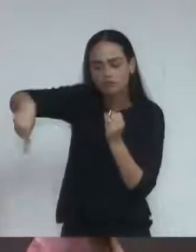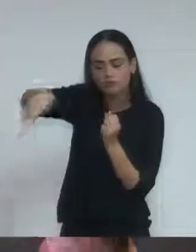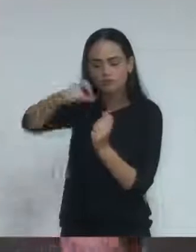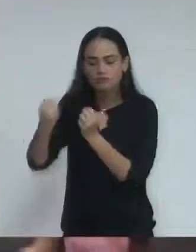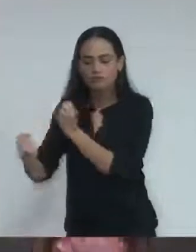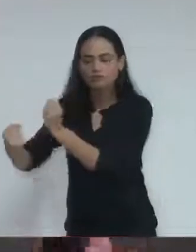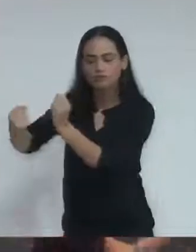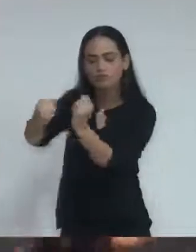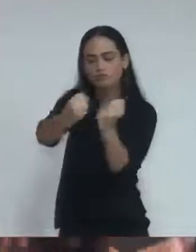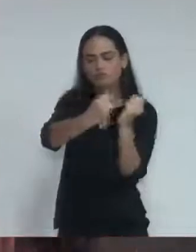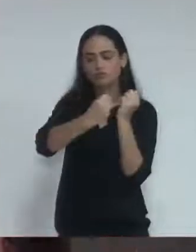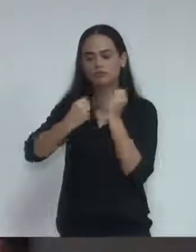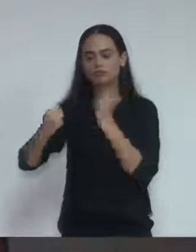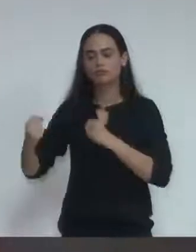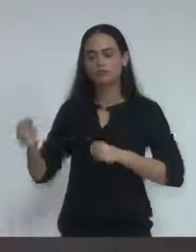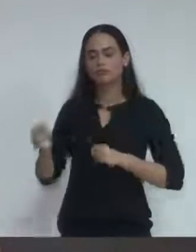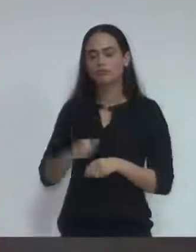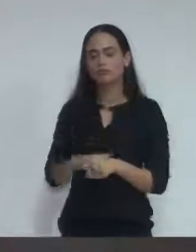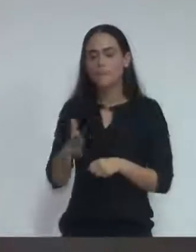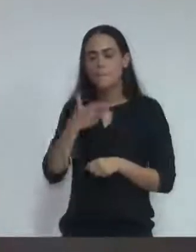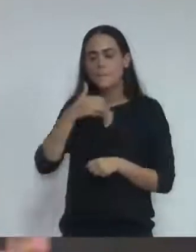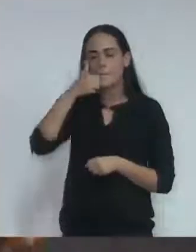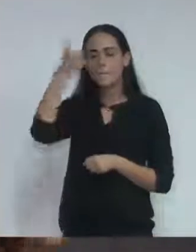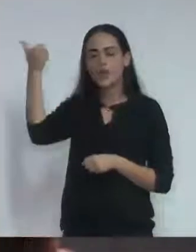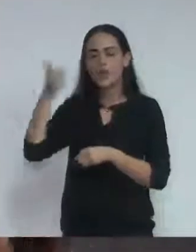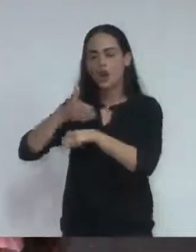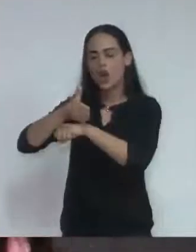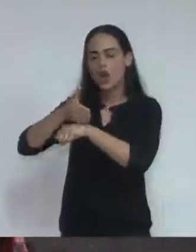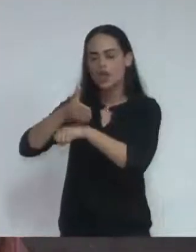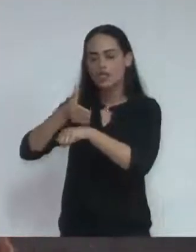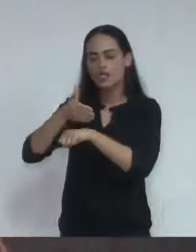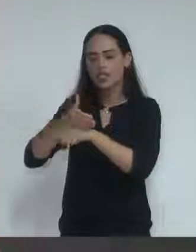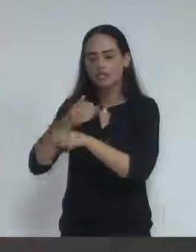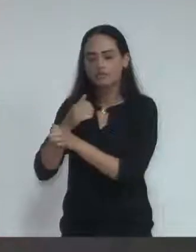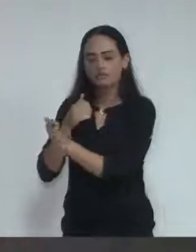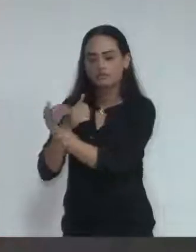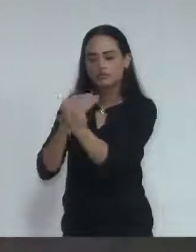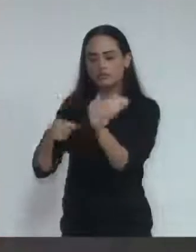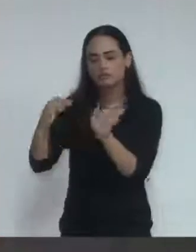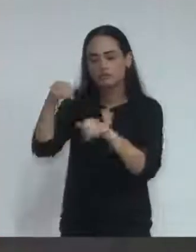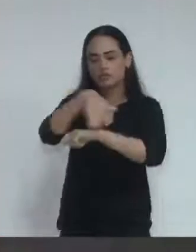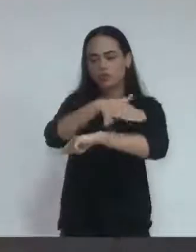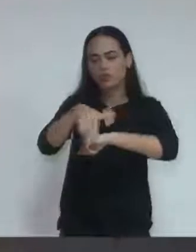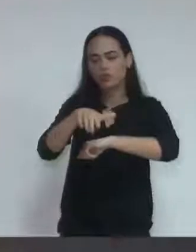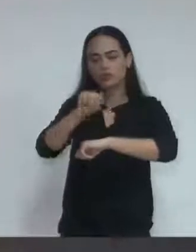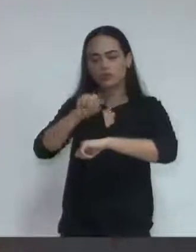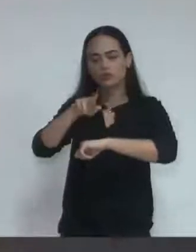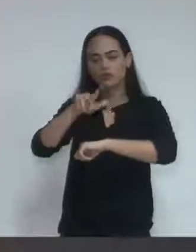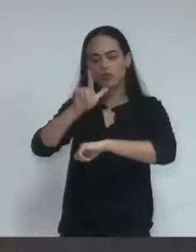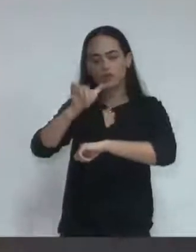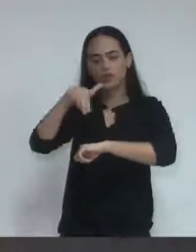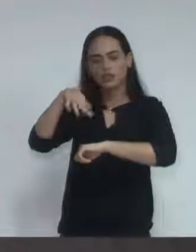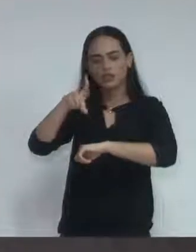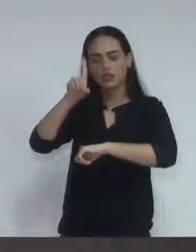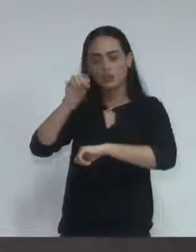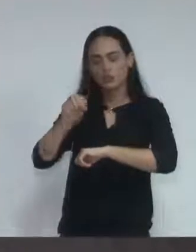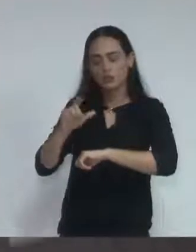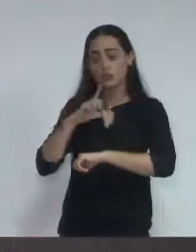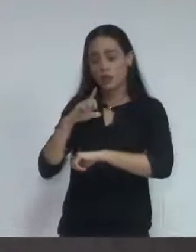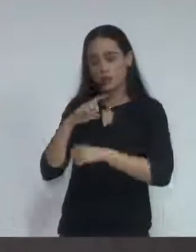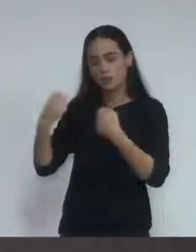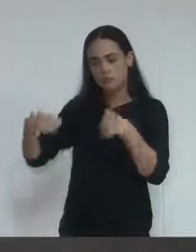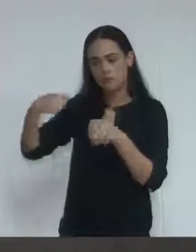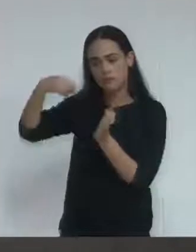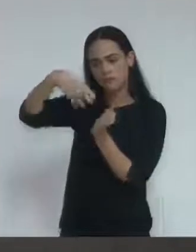motoristas que desejam ingressar na Rua Arnaldo Roquebrisque? Se sim, enviar cópia do projeto.